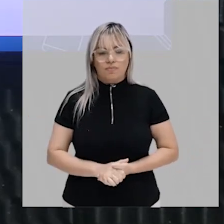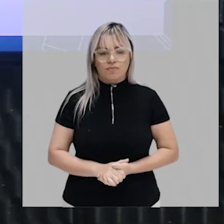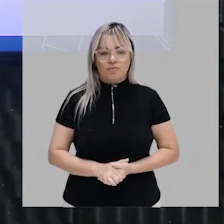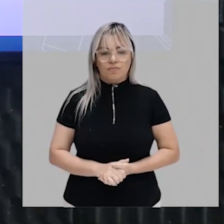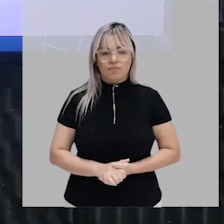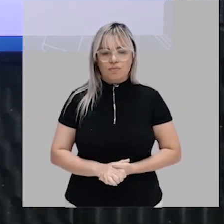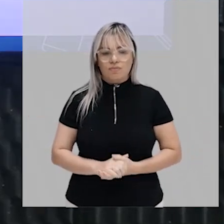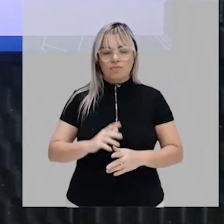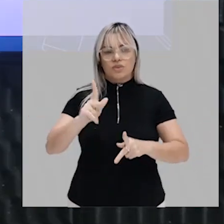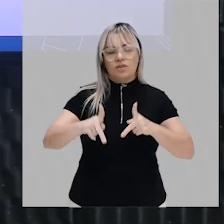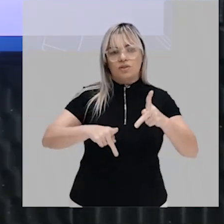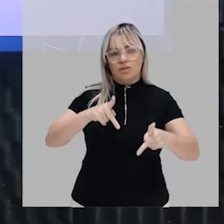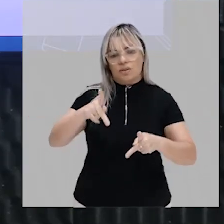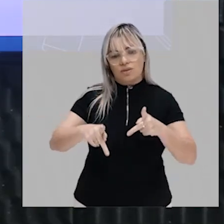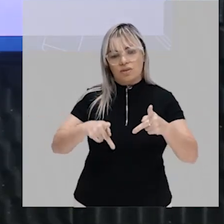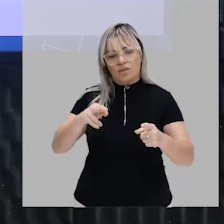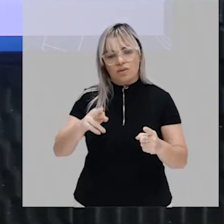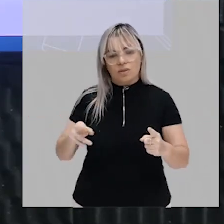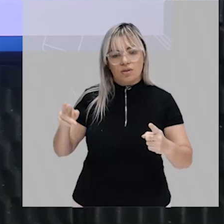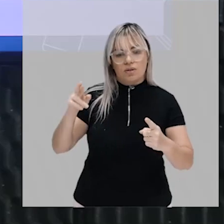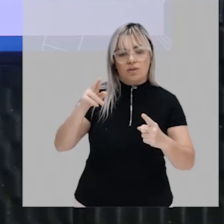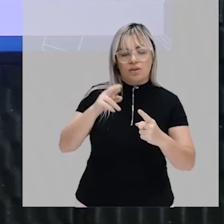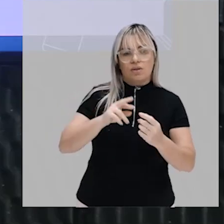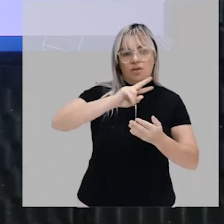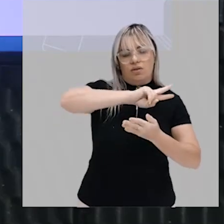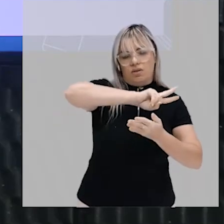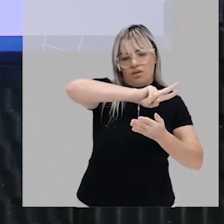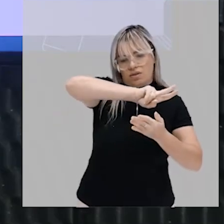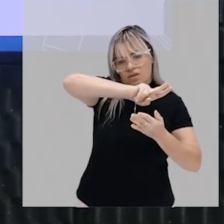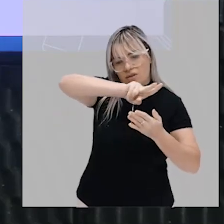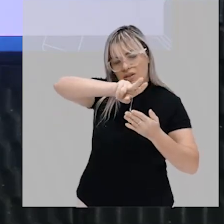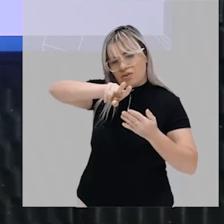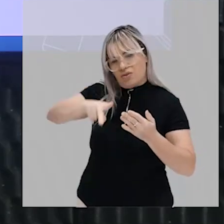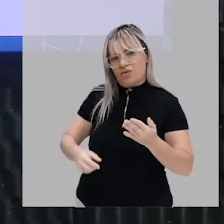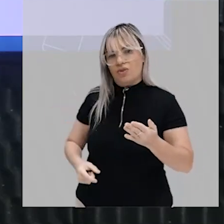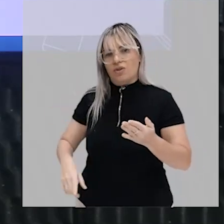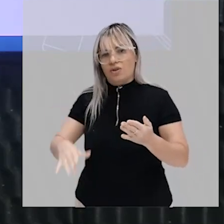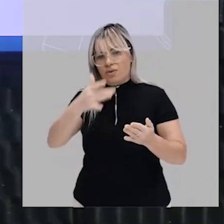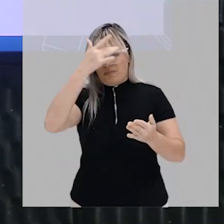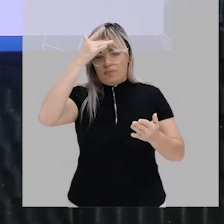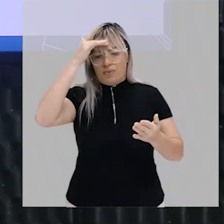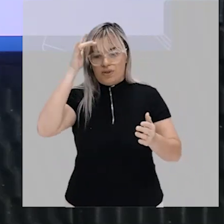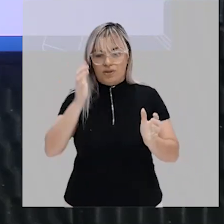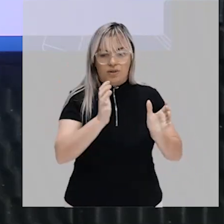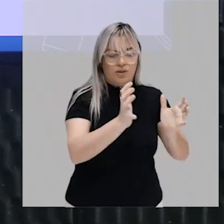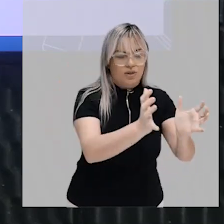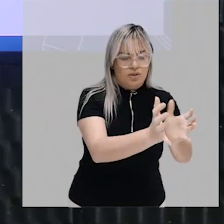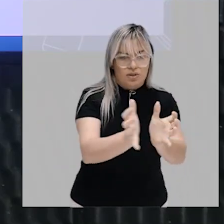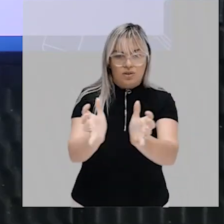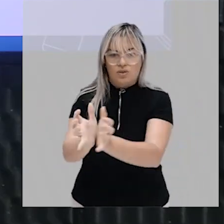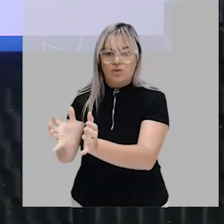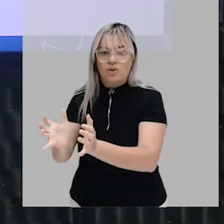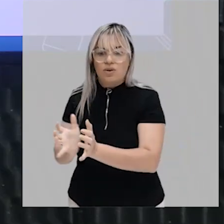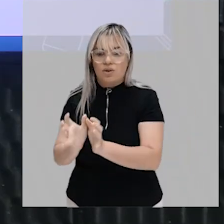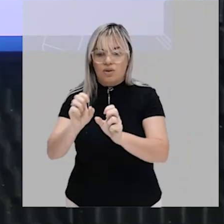refere-se a multiplicidade de indivíduos de classes sociais